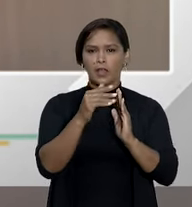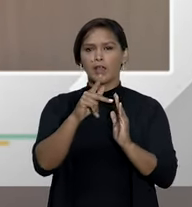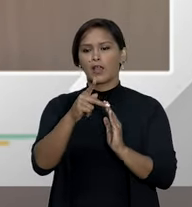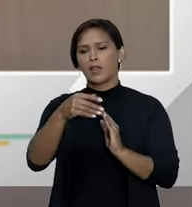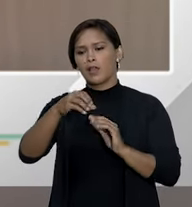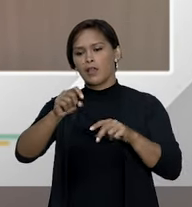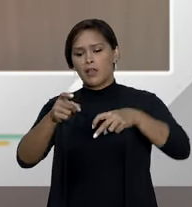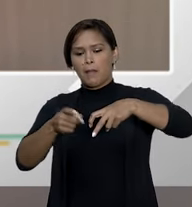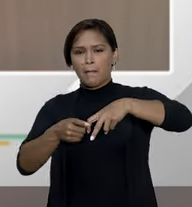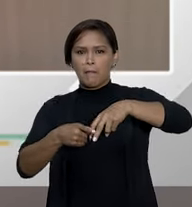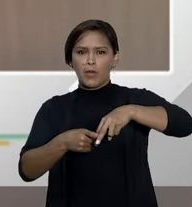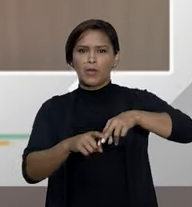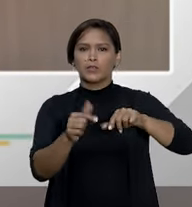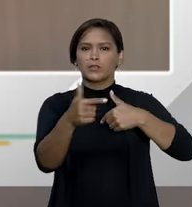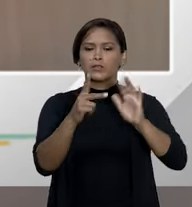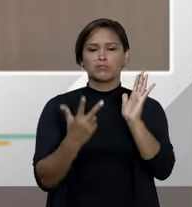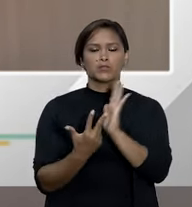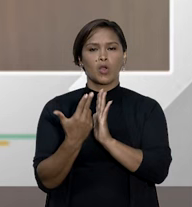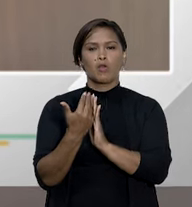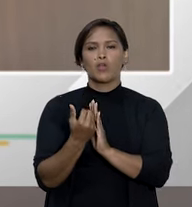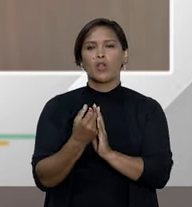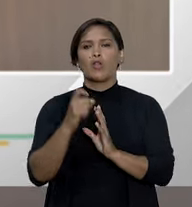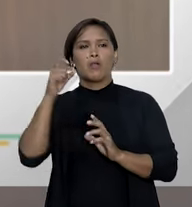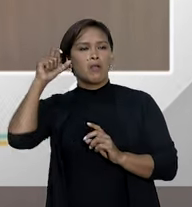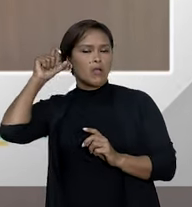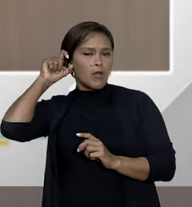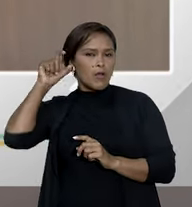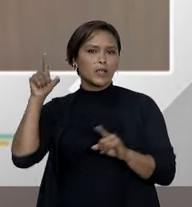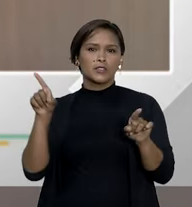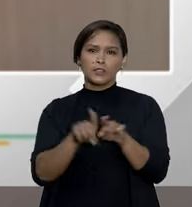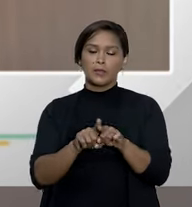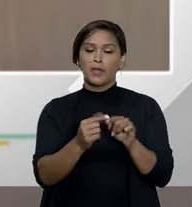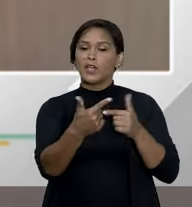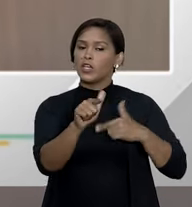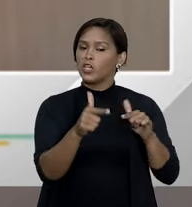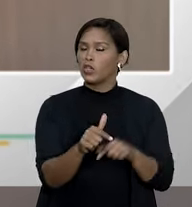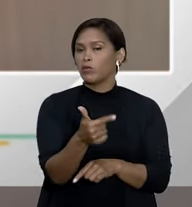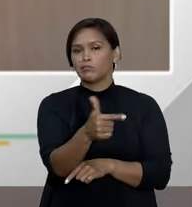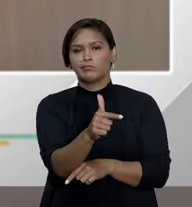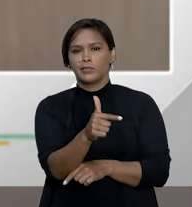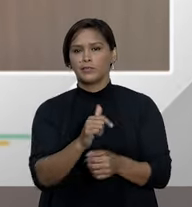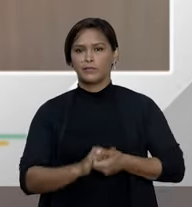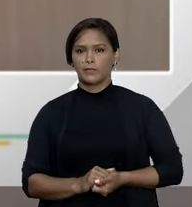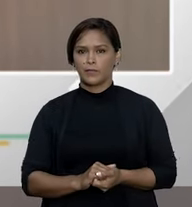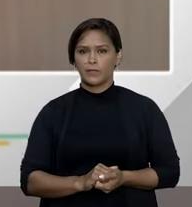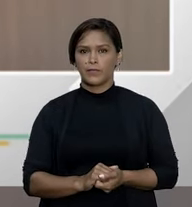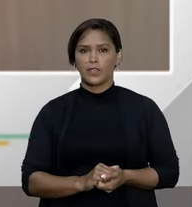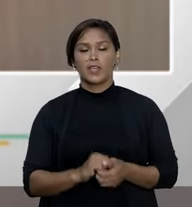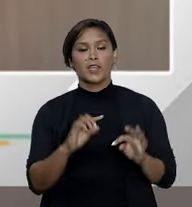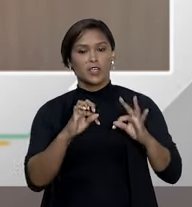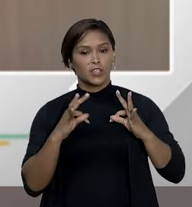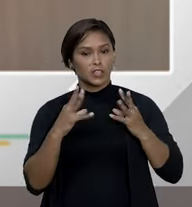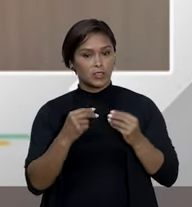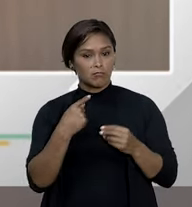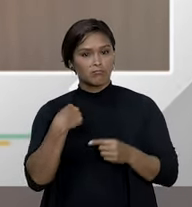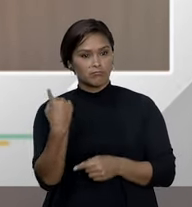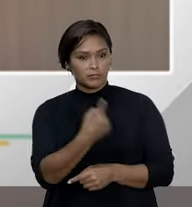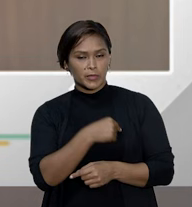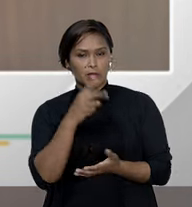a órtese ou os acessórios e noutros não e isso nós estamos sempre